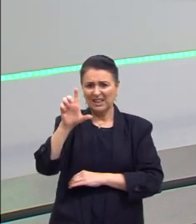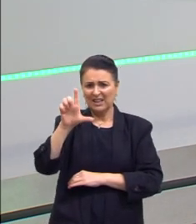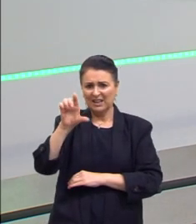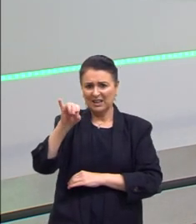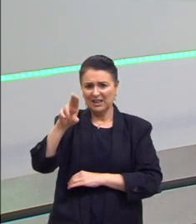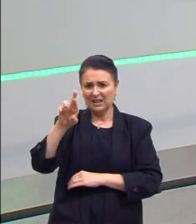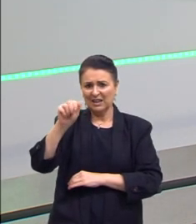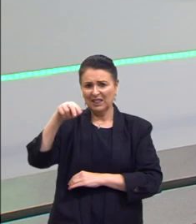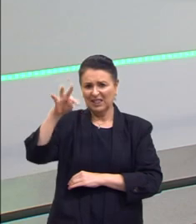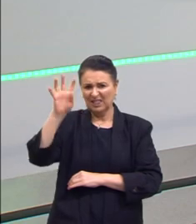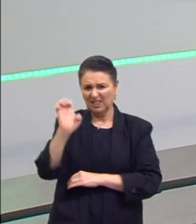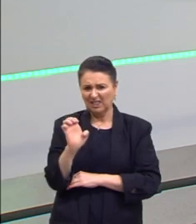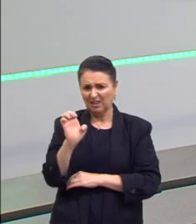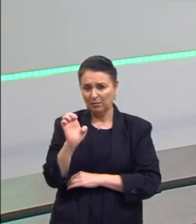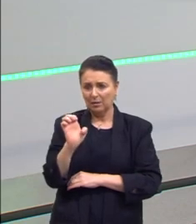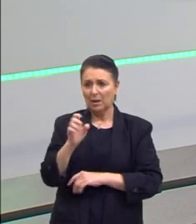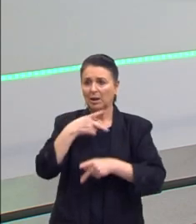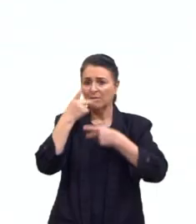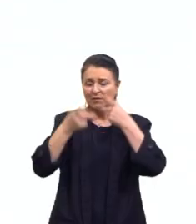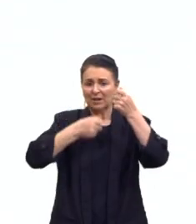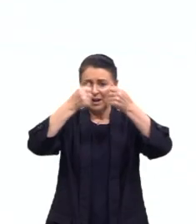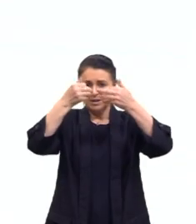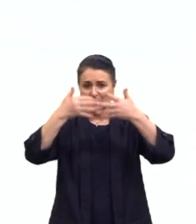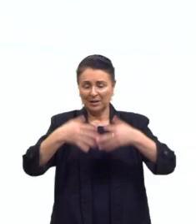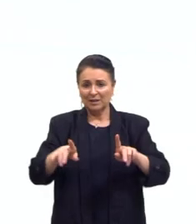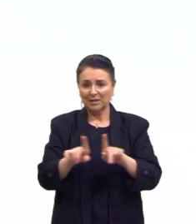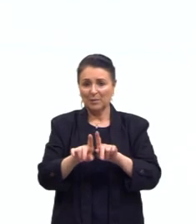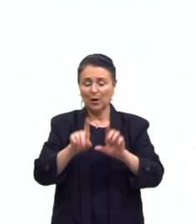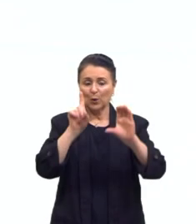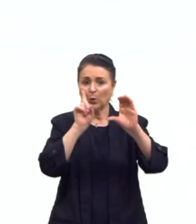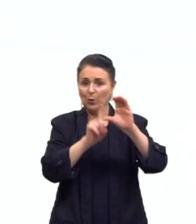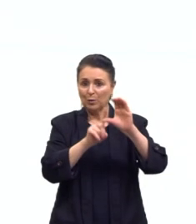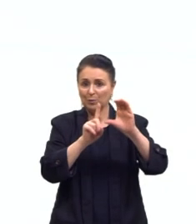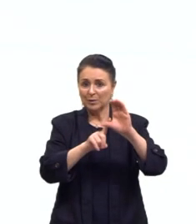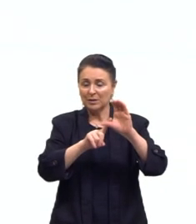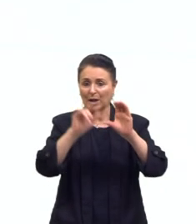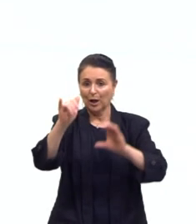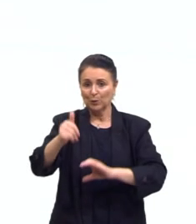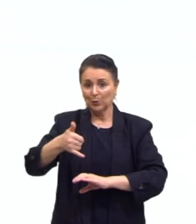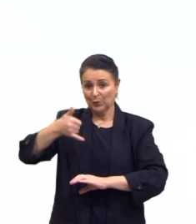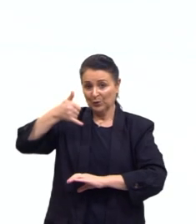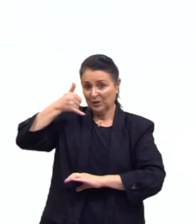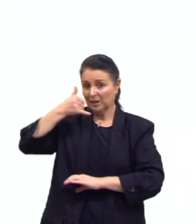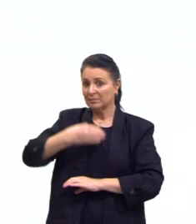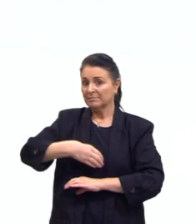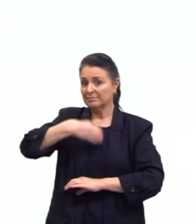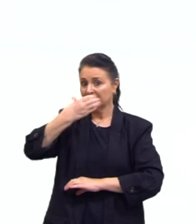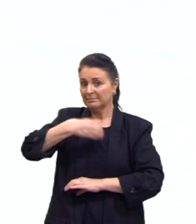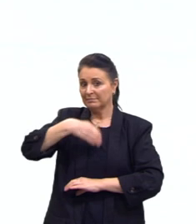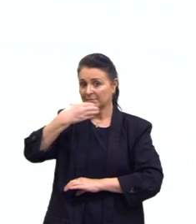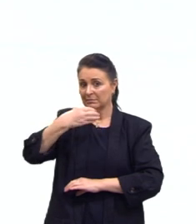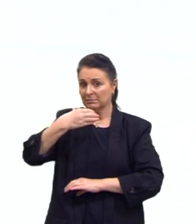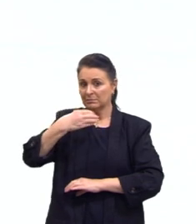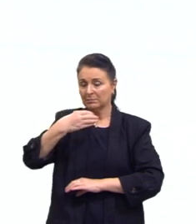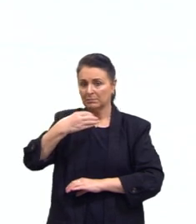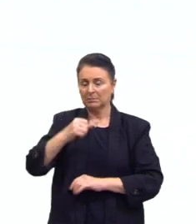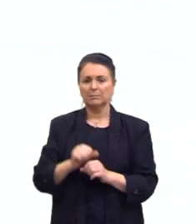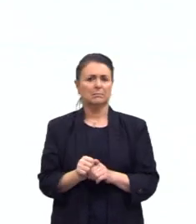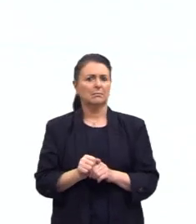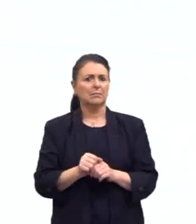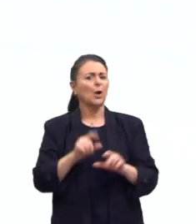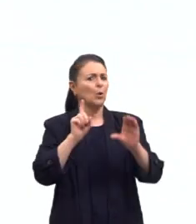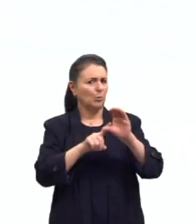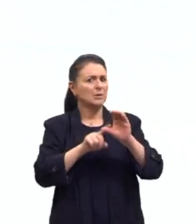a gente vai falar um pouquinho sobre o comunista do iPhone. Será que o comunista pode ter um iPhone?